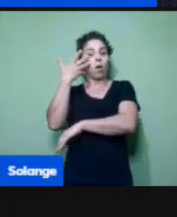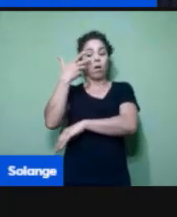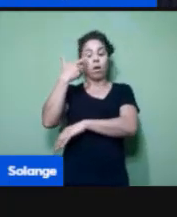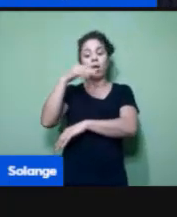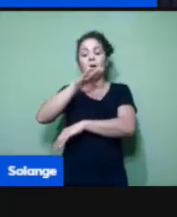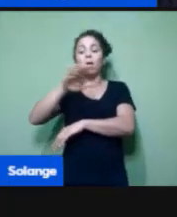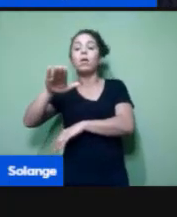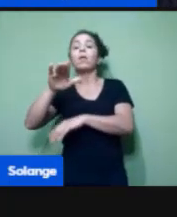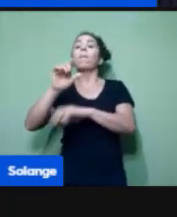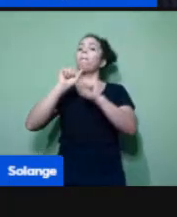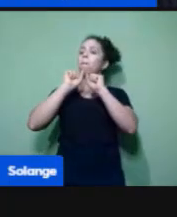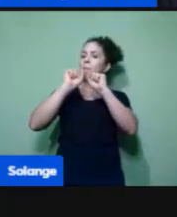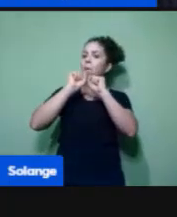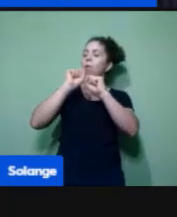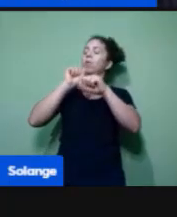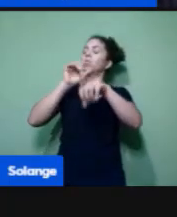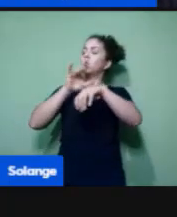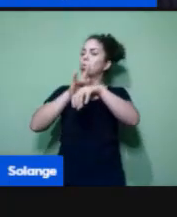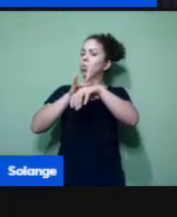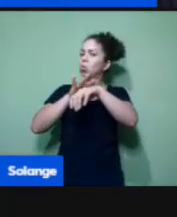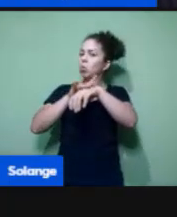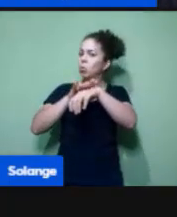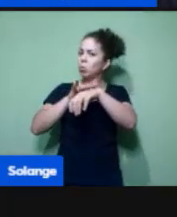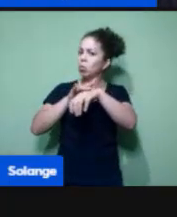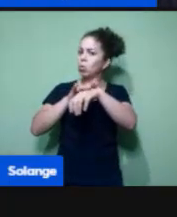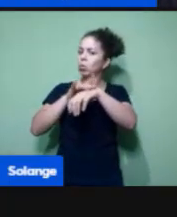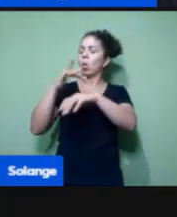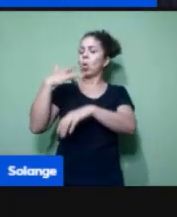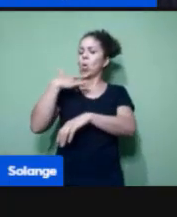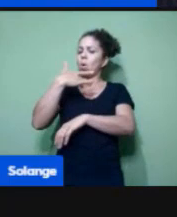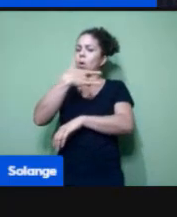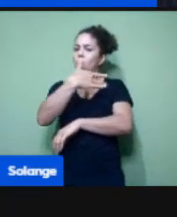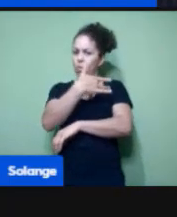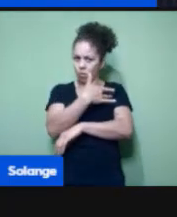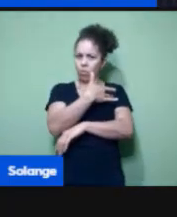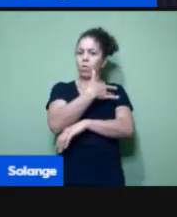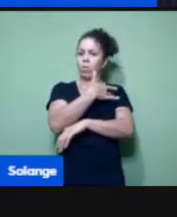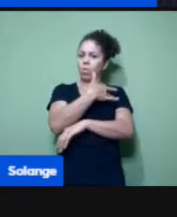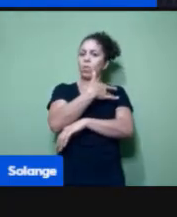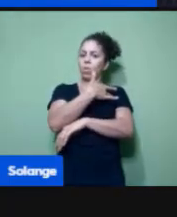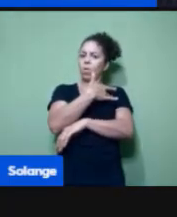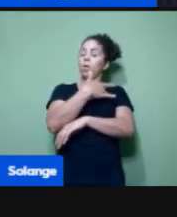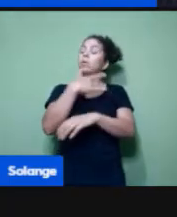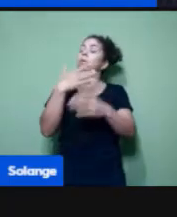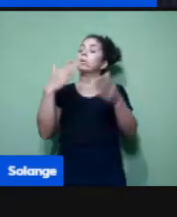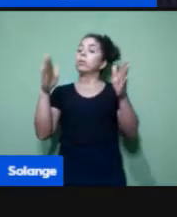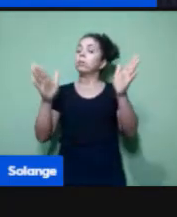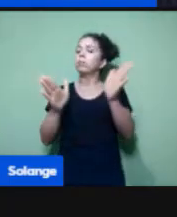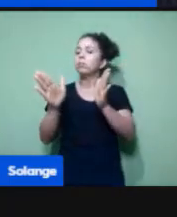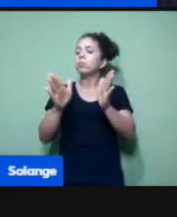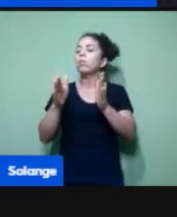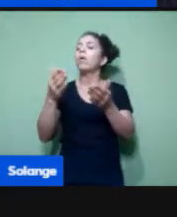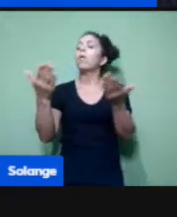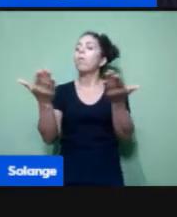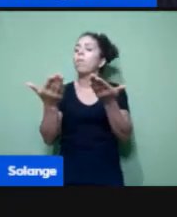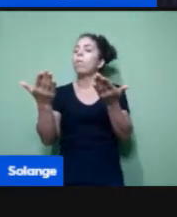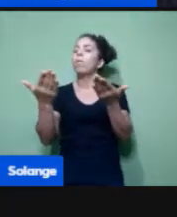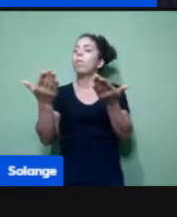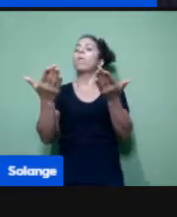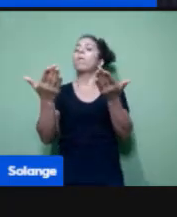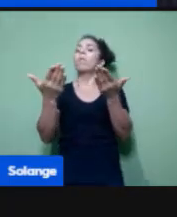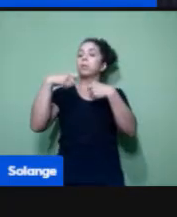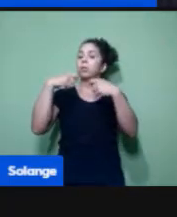e isso pode ampliar esse problema de saúde. Então, neste momento, mais do que nunca, os atestados eles têm que estar